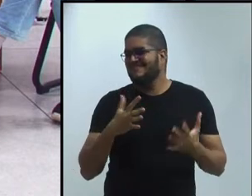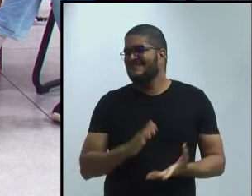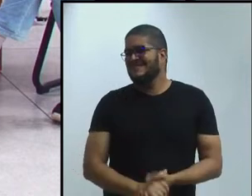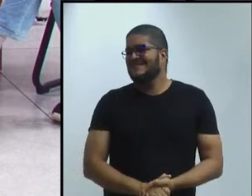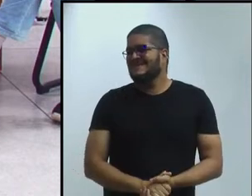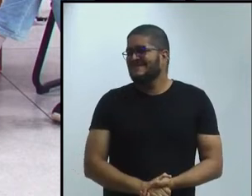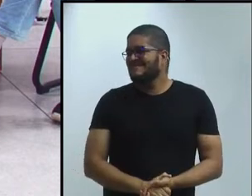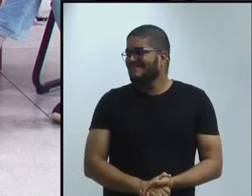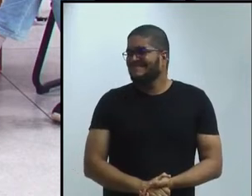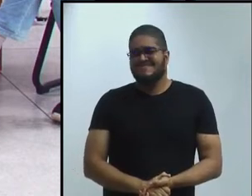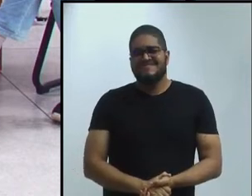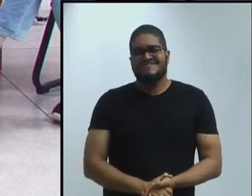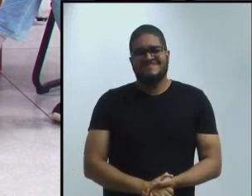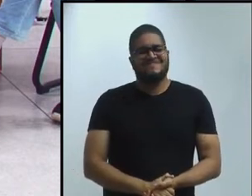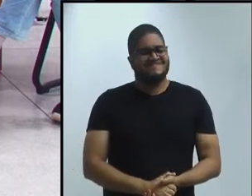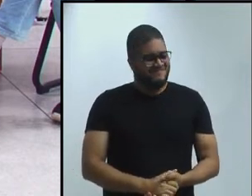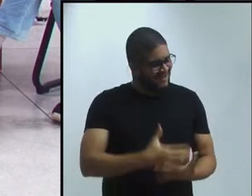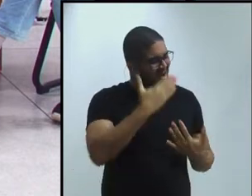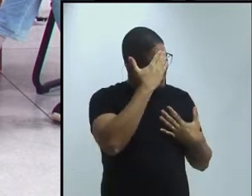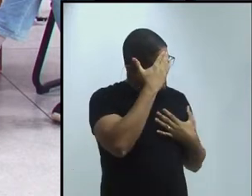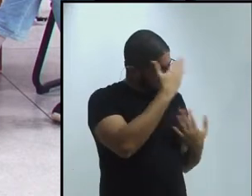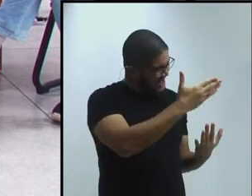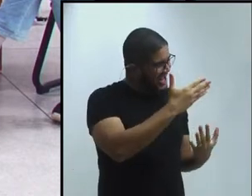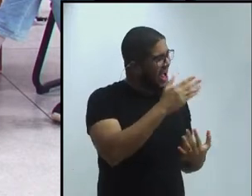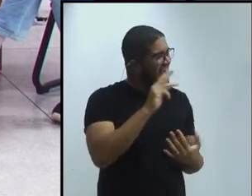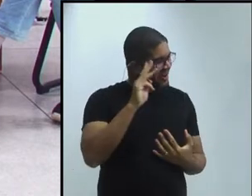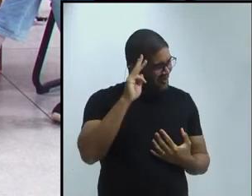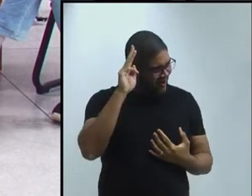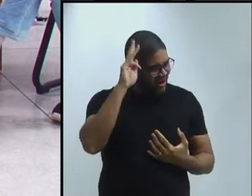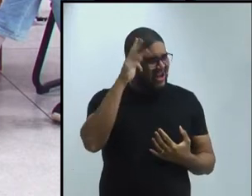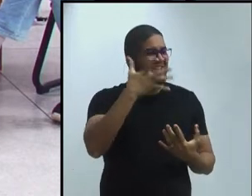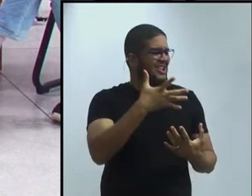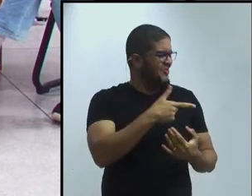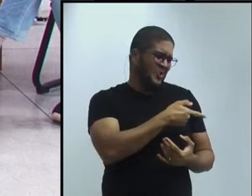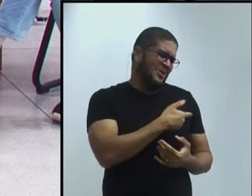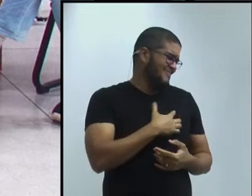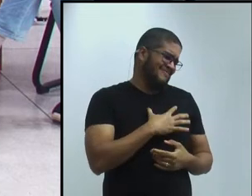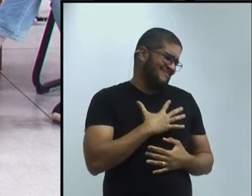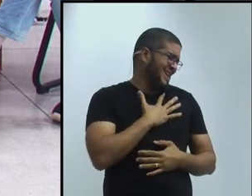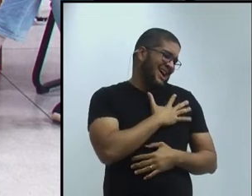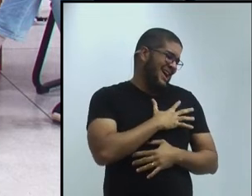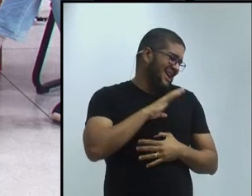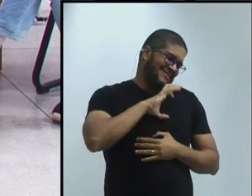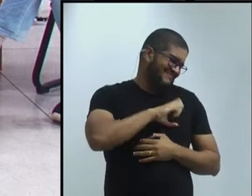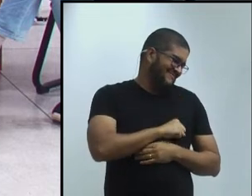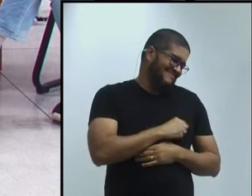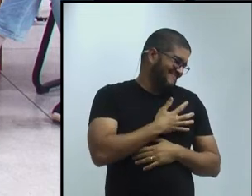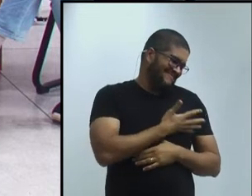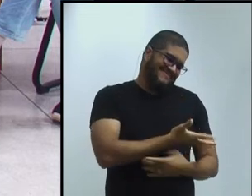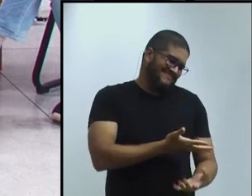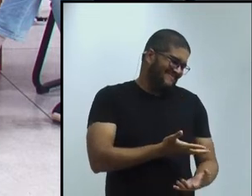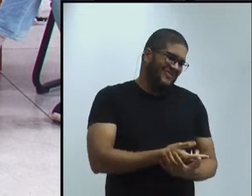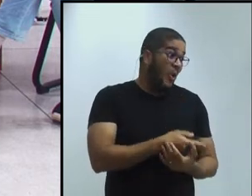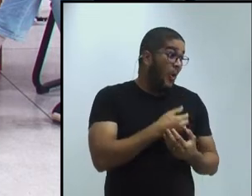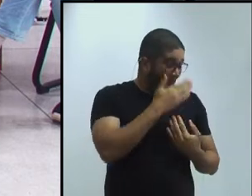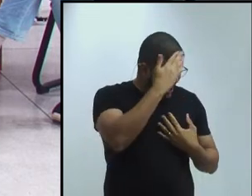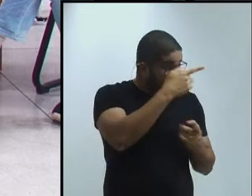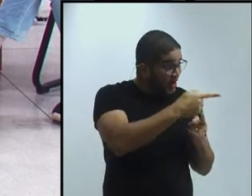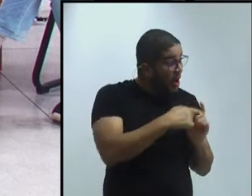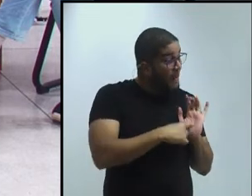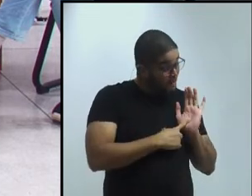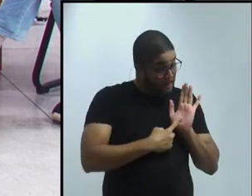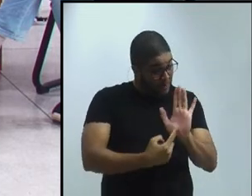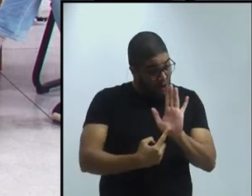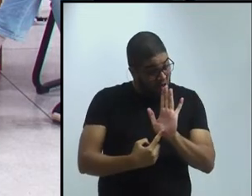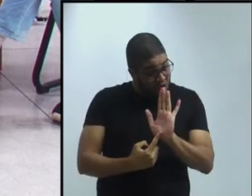Agora, obrigada, Valkyria, adorável Valkyria. Obrigada por mostrar para todos nós, que é possível, e nós